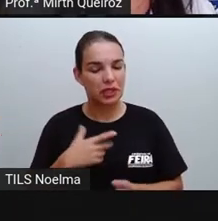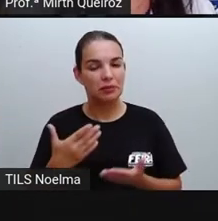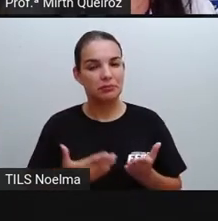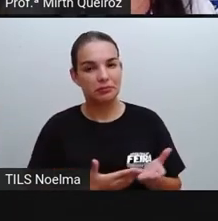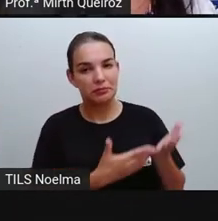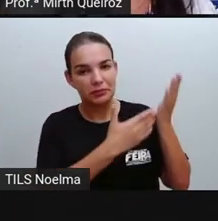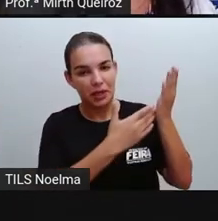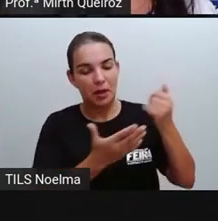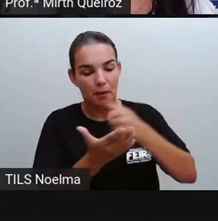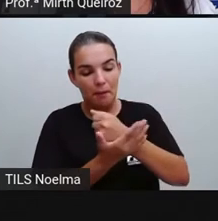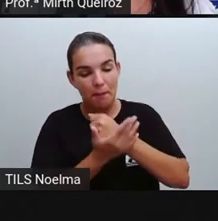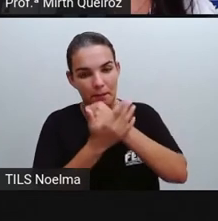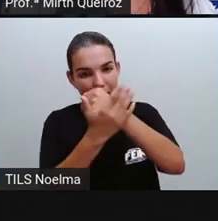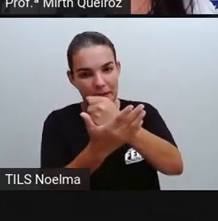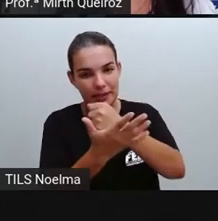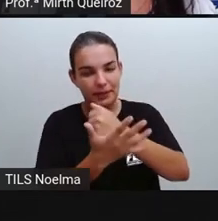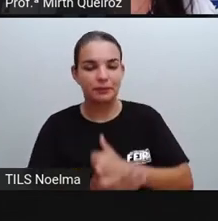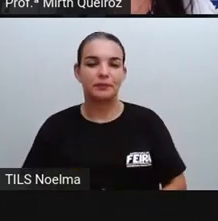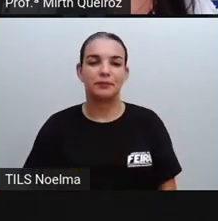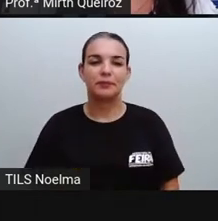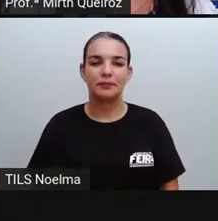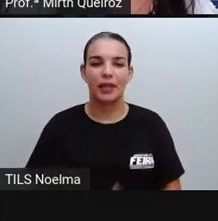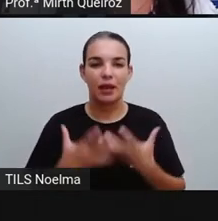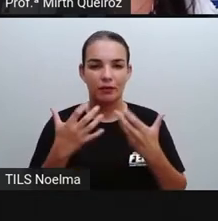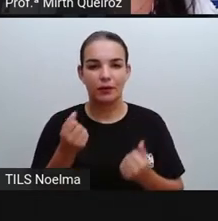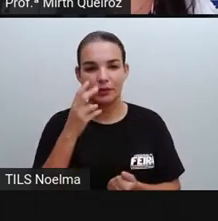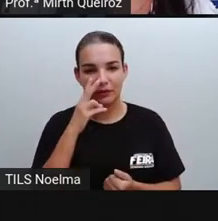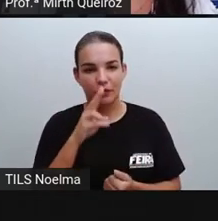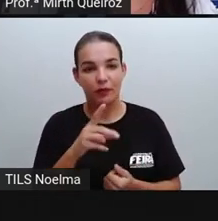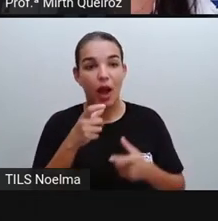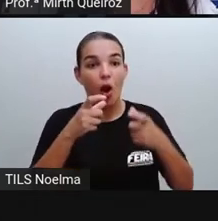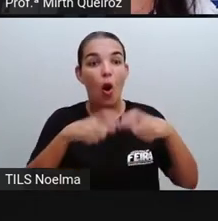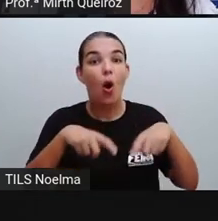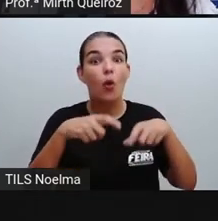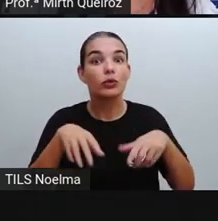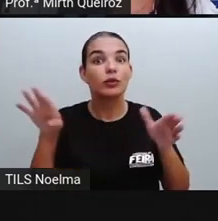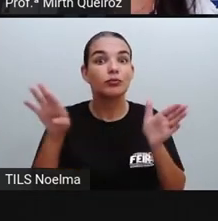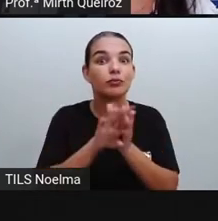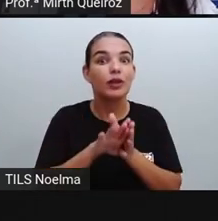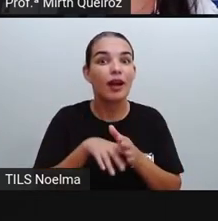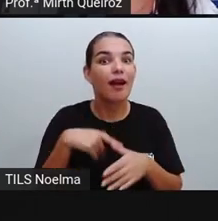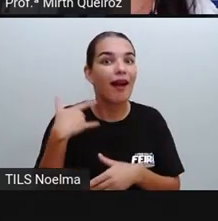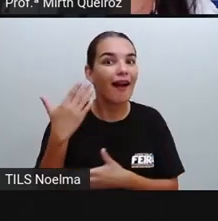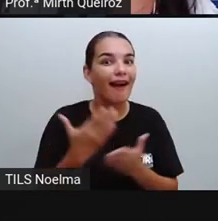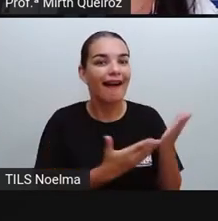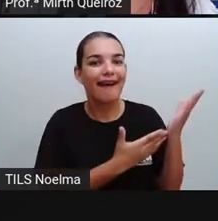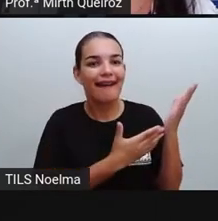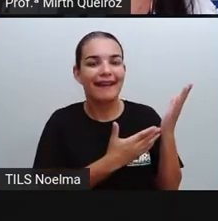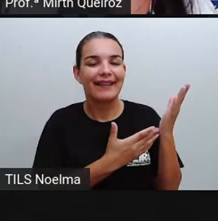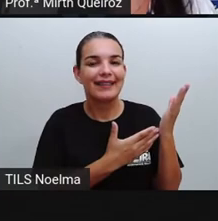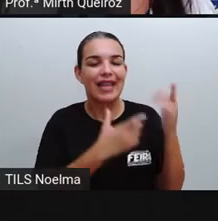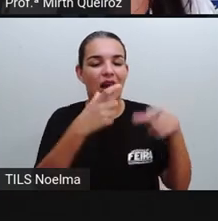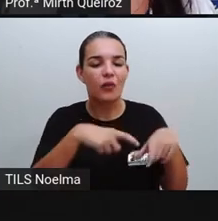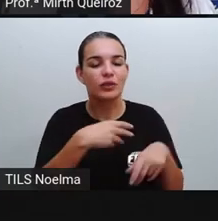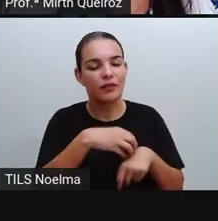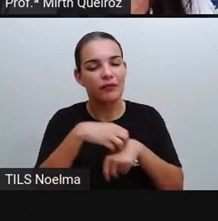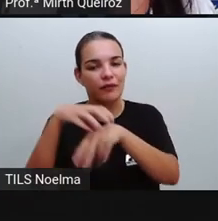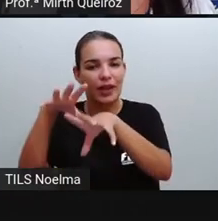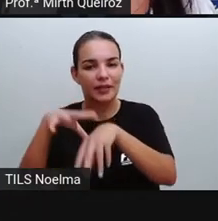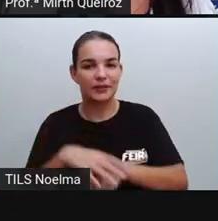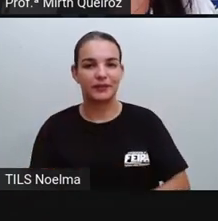a partir ali do petróleo. Então, vamos ver aí de onde é que vem o petróleo e para onde é que ele vai.